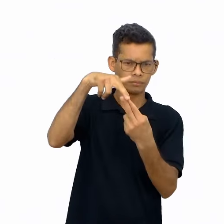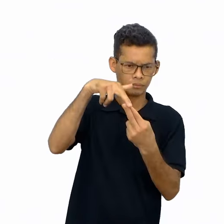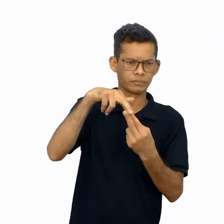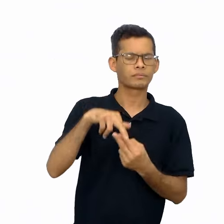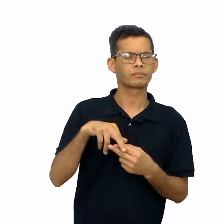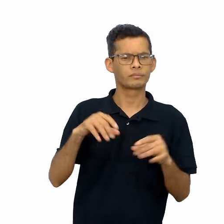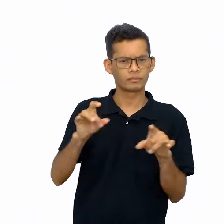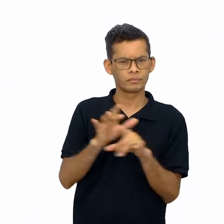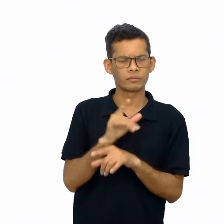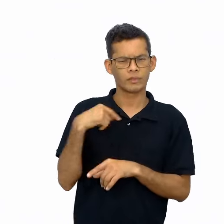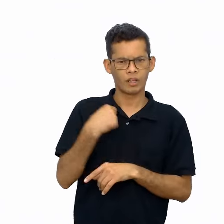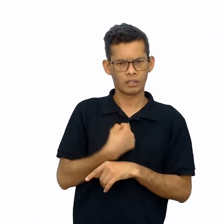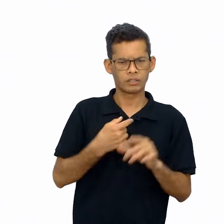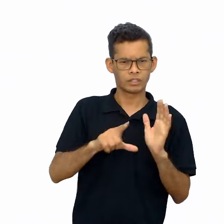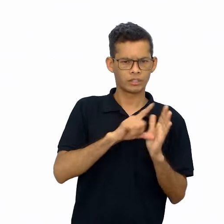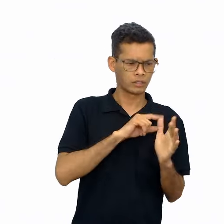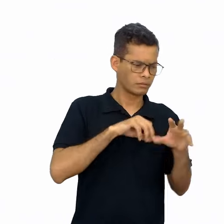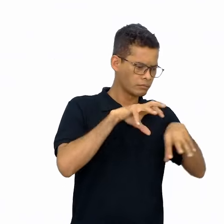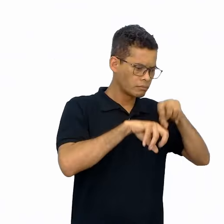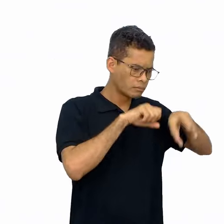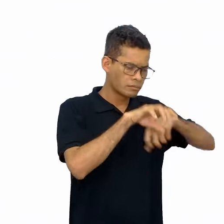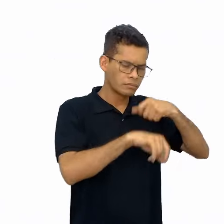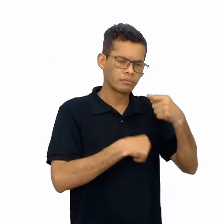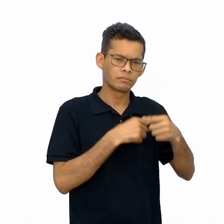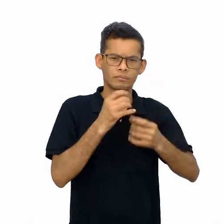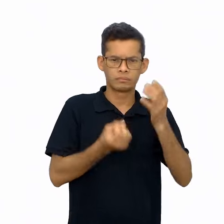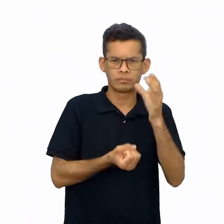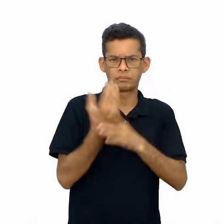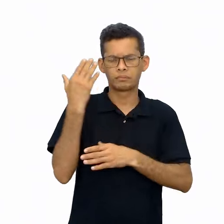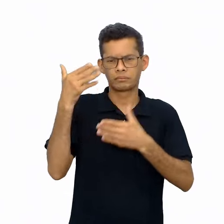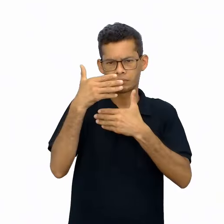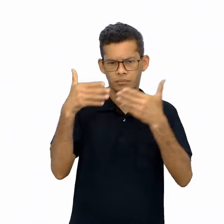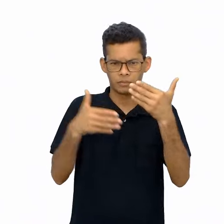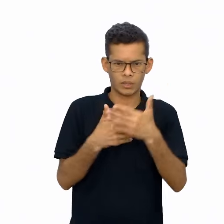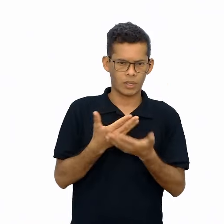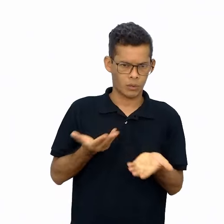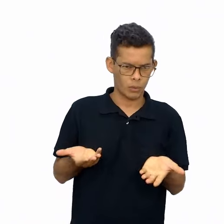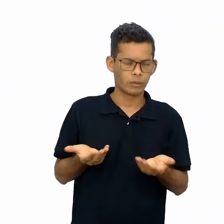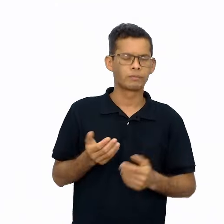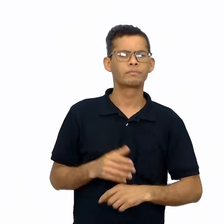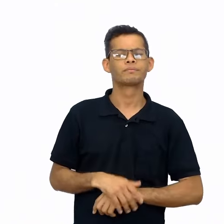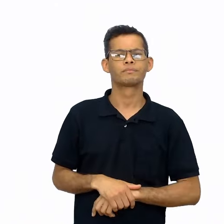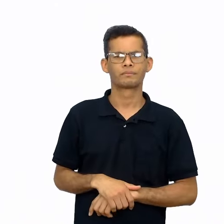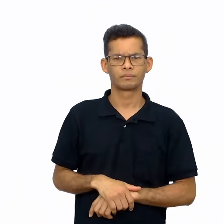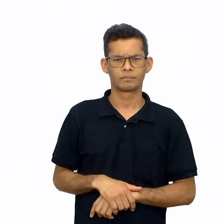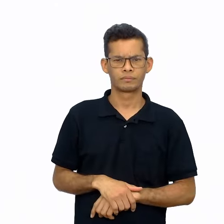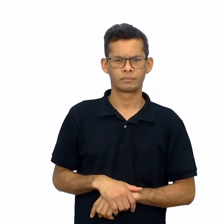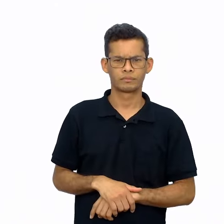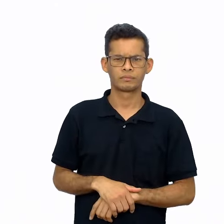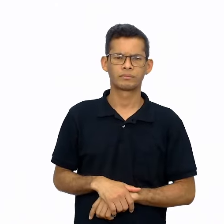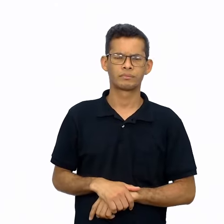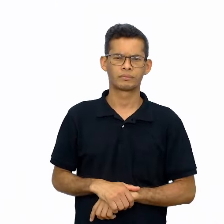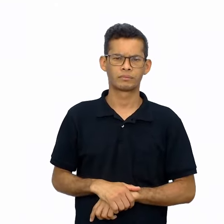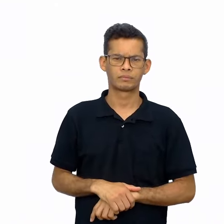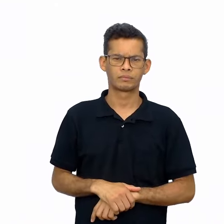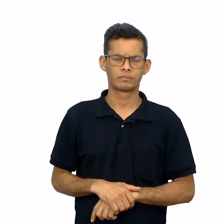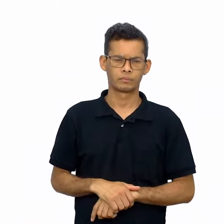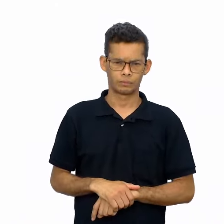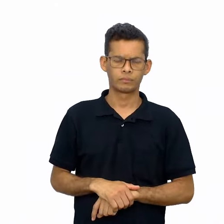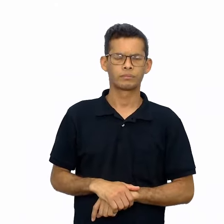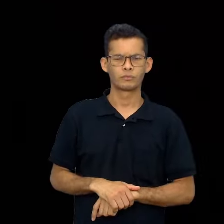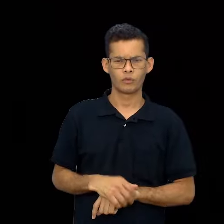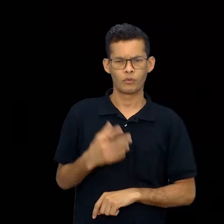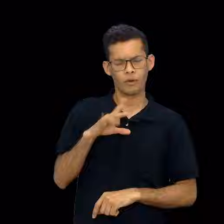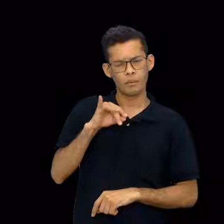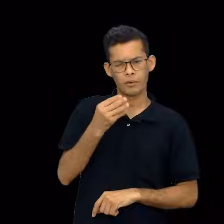que utilizamos para essa transmissão. Então, aqui, eu vou já